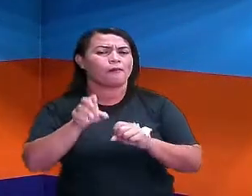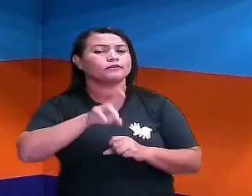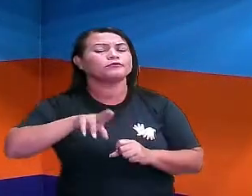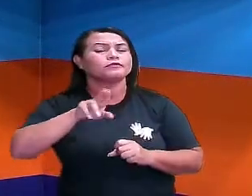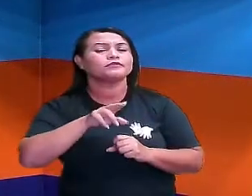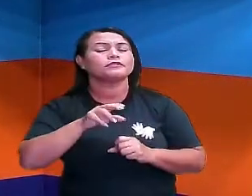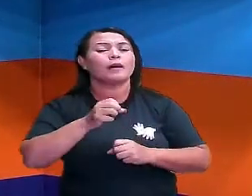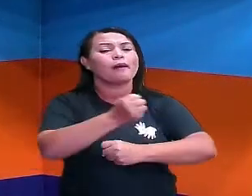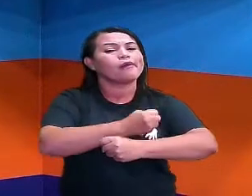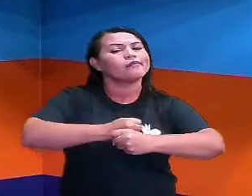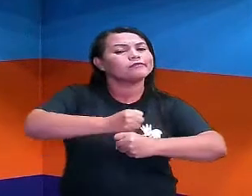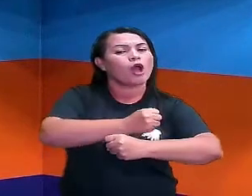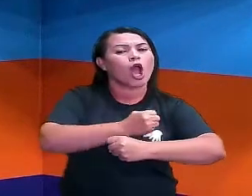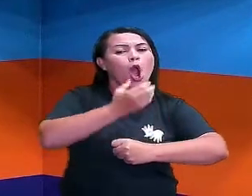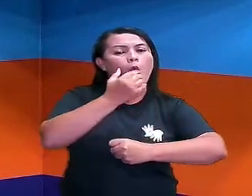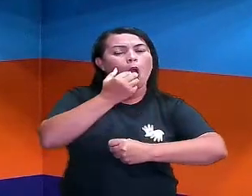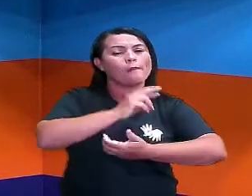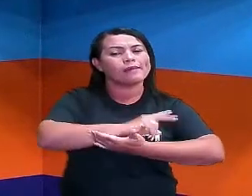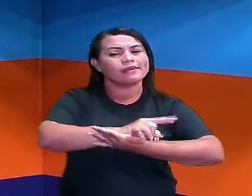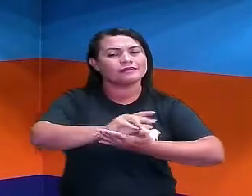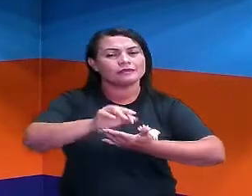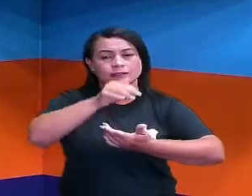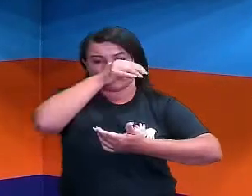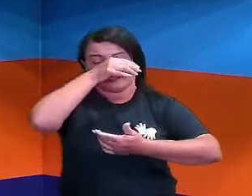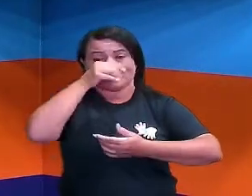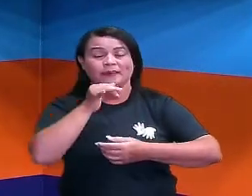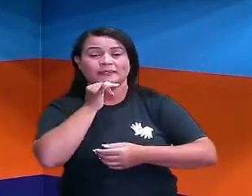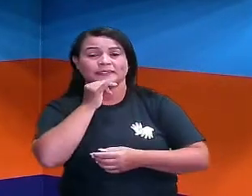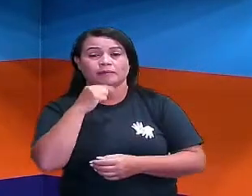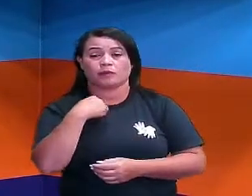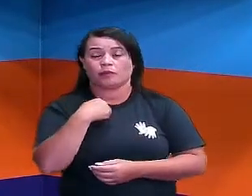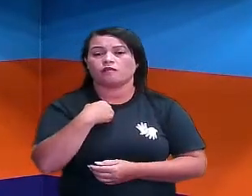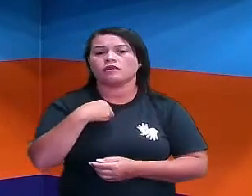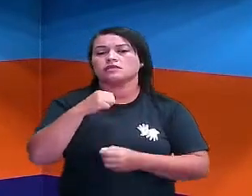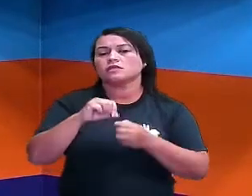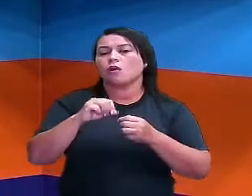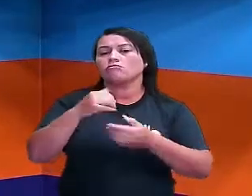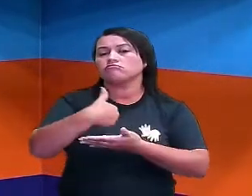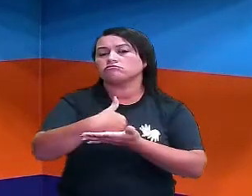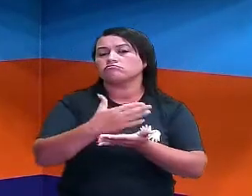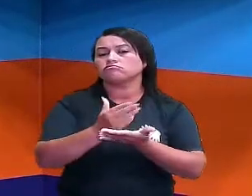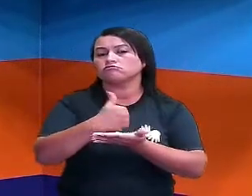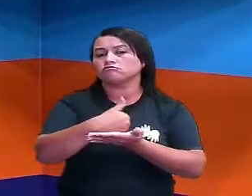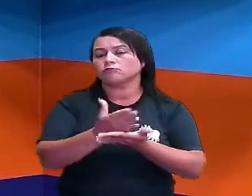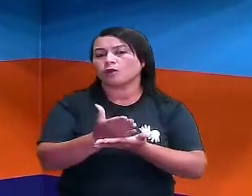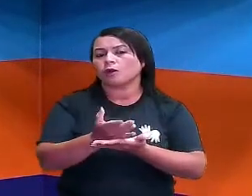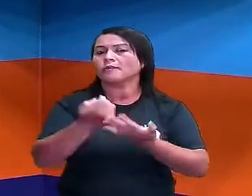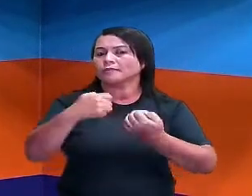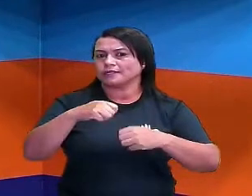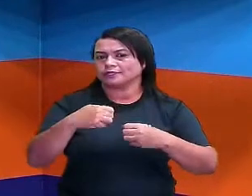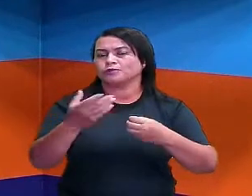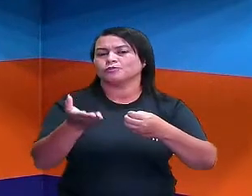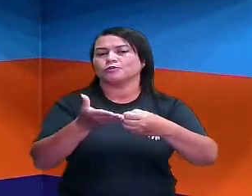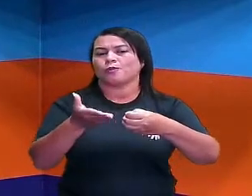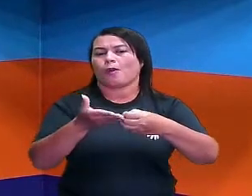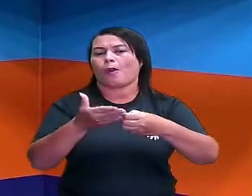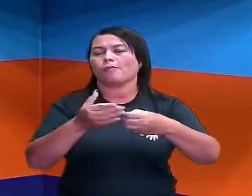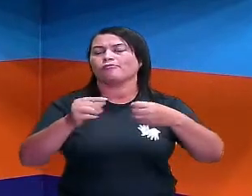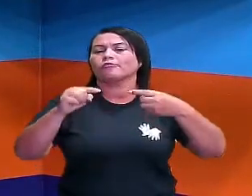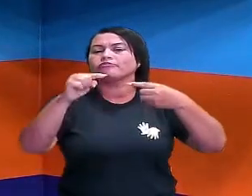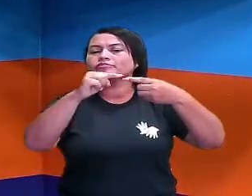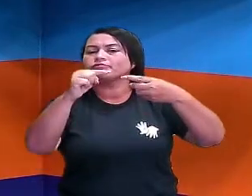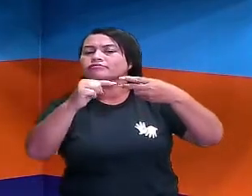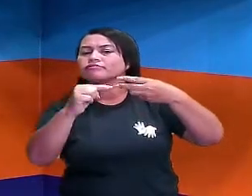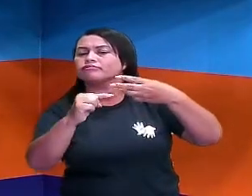comidas, receitas. Por exemplo, quando eu vou fazer um bolo, eu preciso usar um copo de medida. E